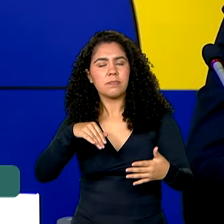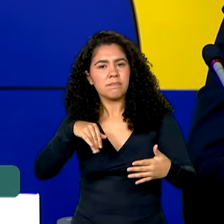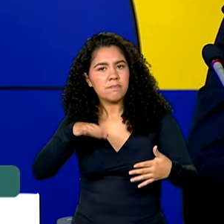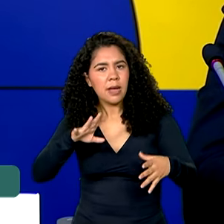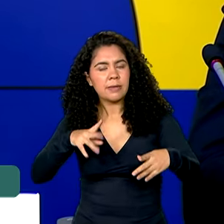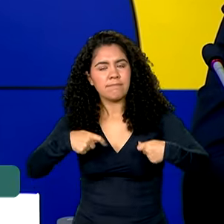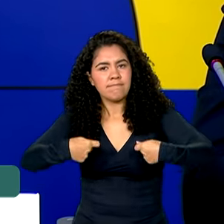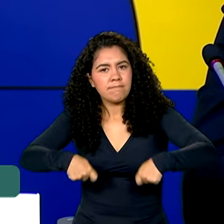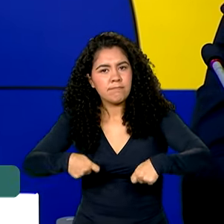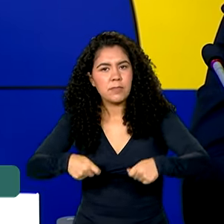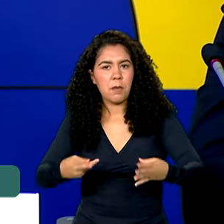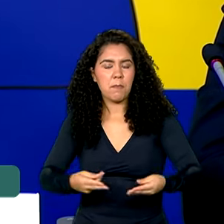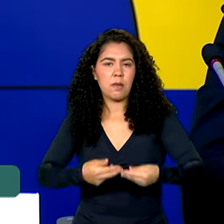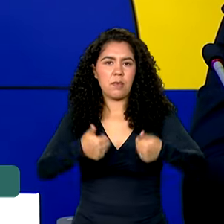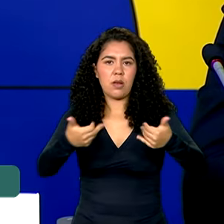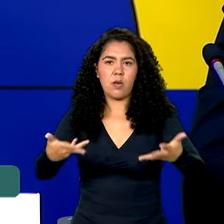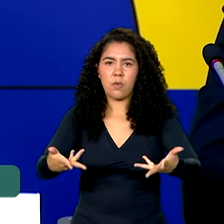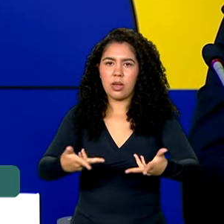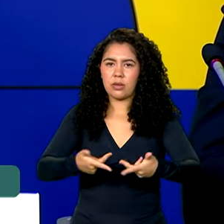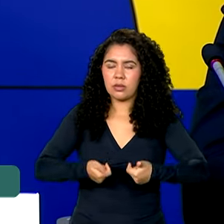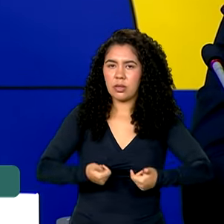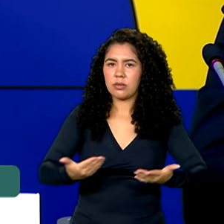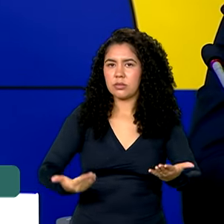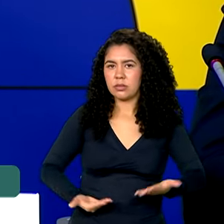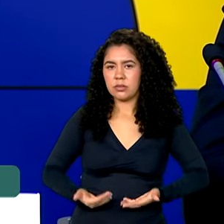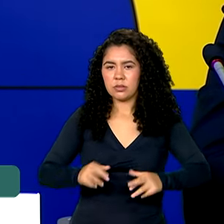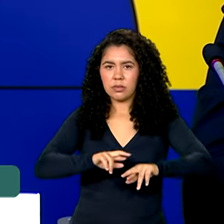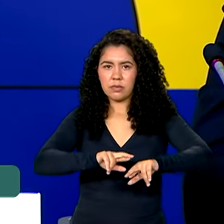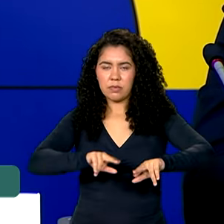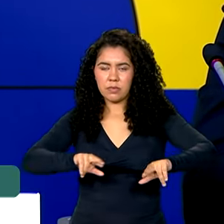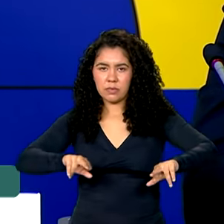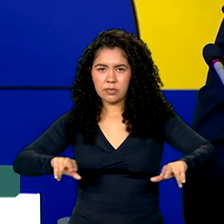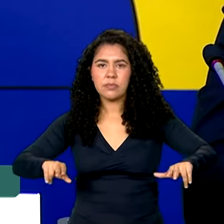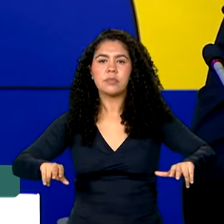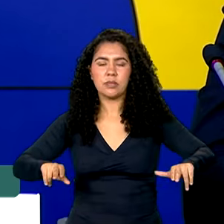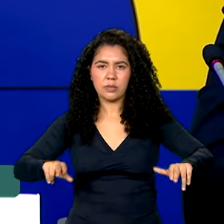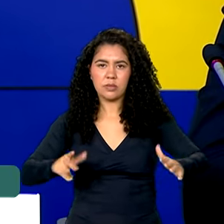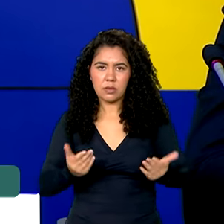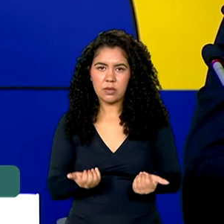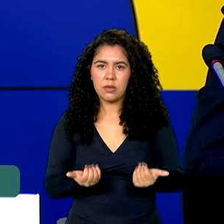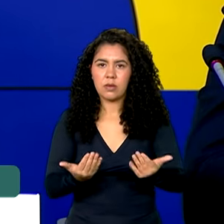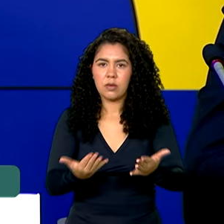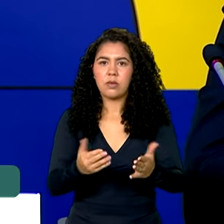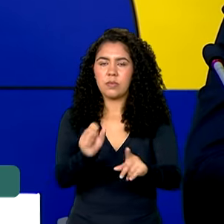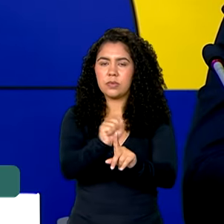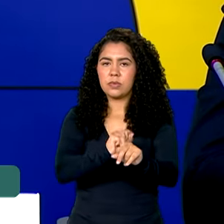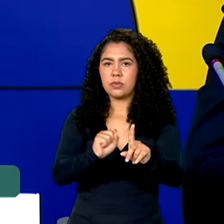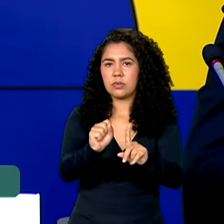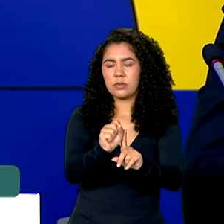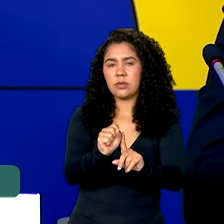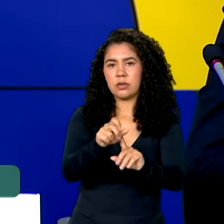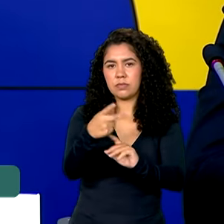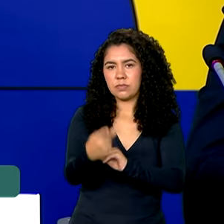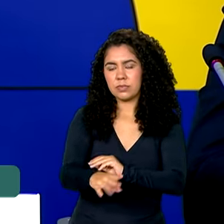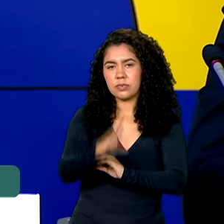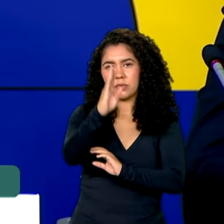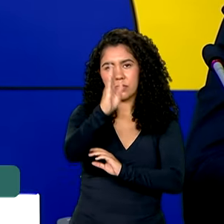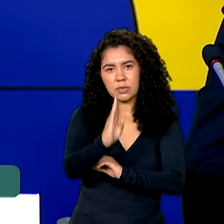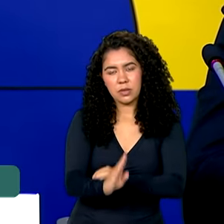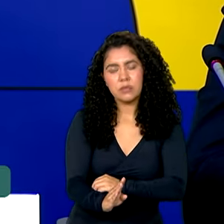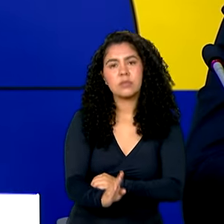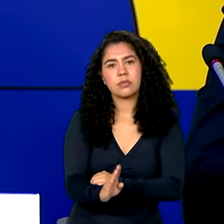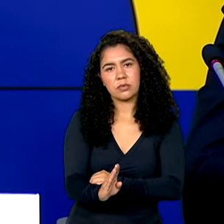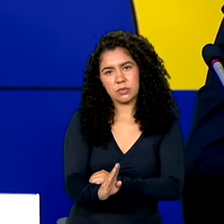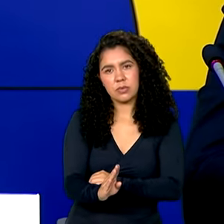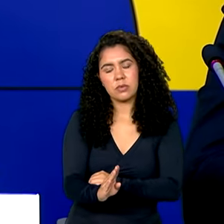para a melhoria da qualidade de serviços, da prestação de serviços à sociedade brasileira e, portanto,